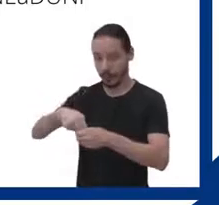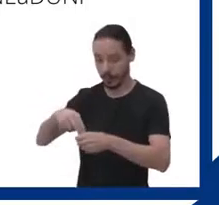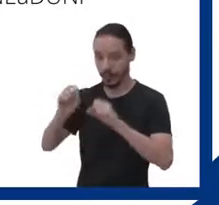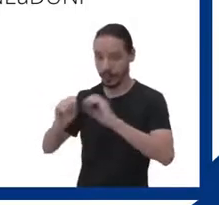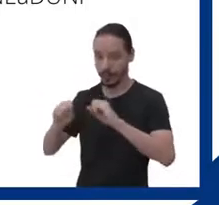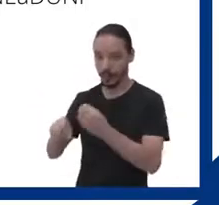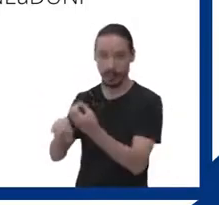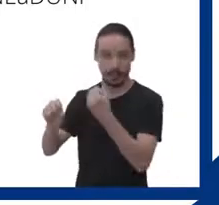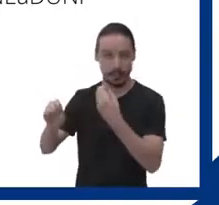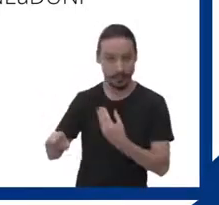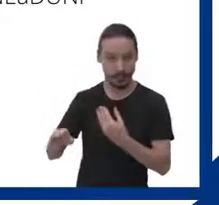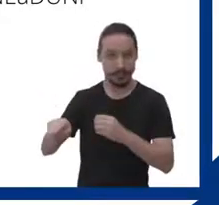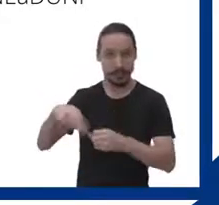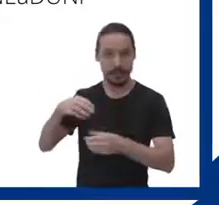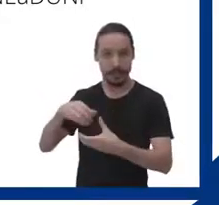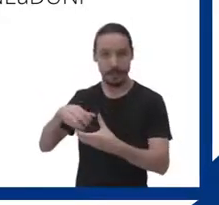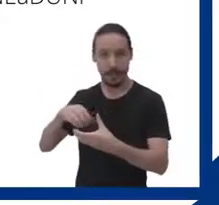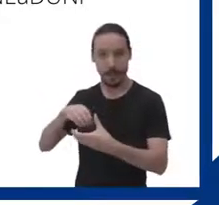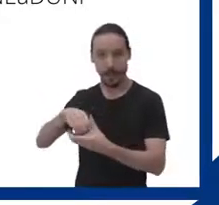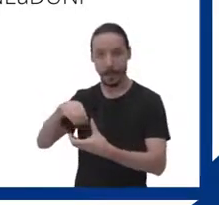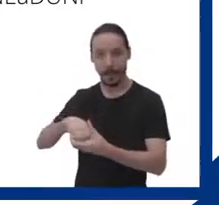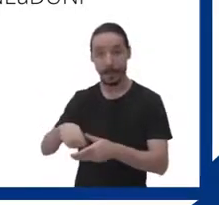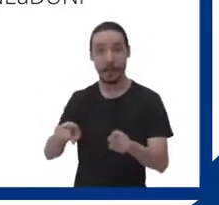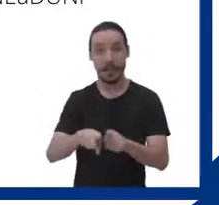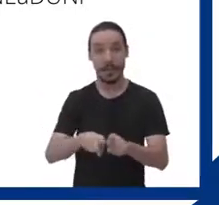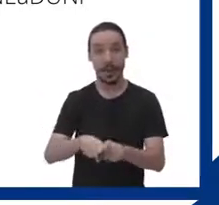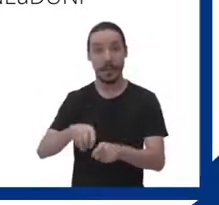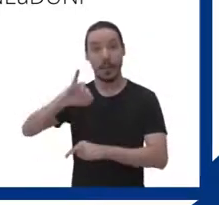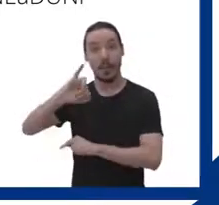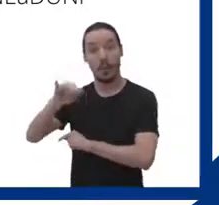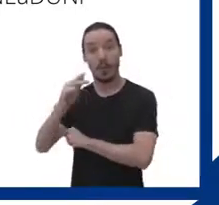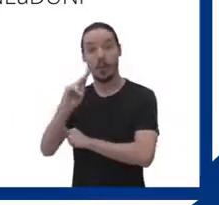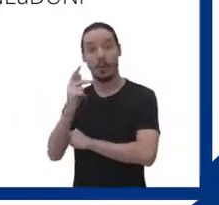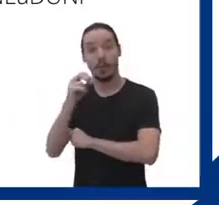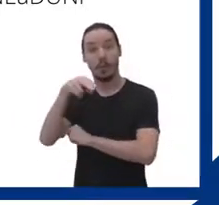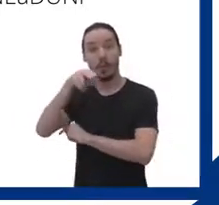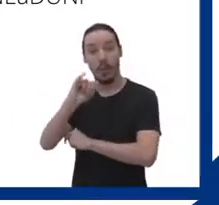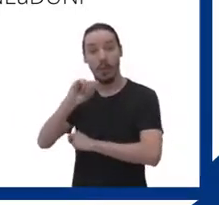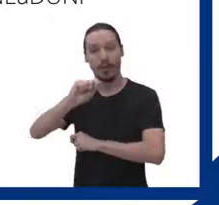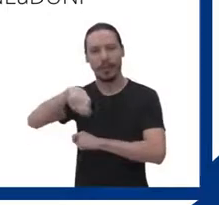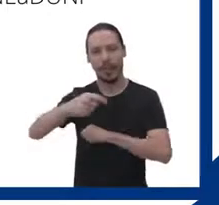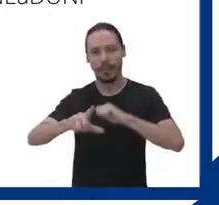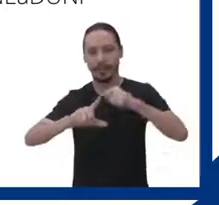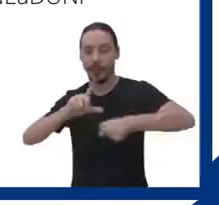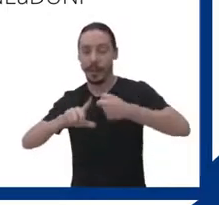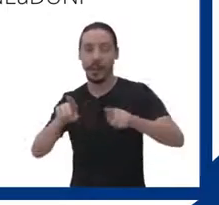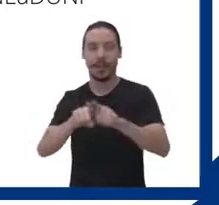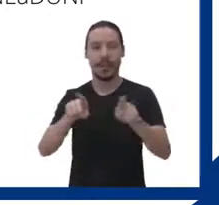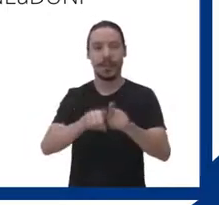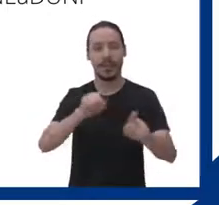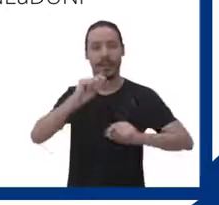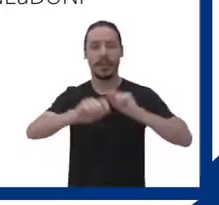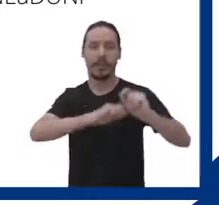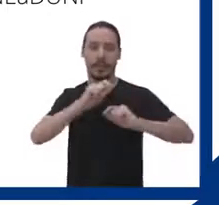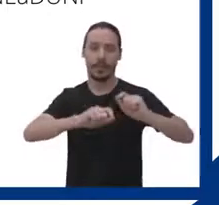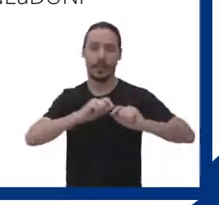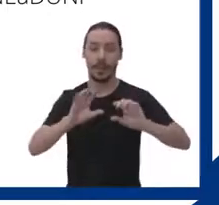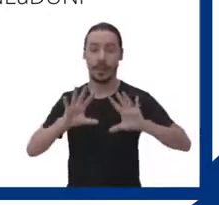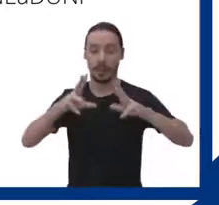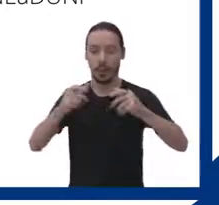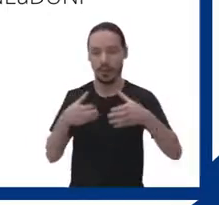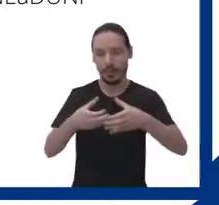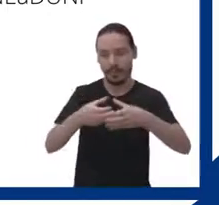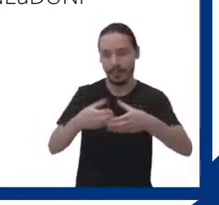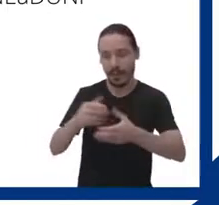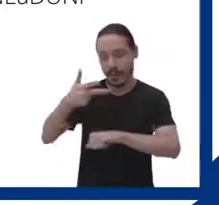Núcleo de Educação à Distância da União Oeste, ou Johnny Gabriel Veronese, e a toda a equipe